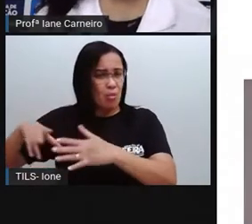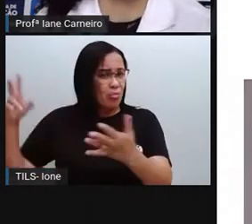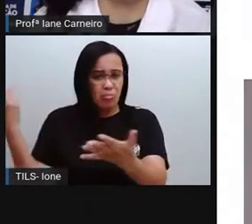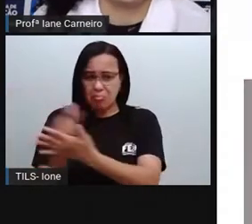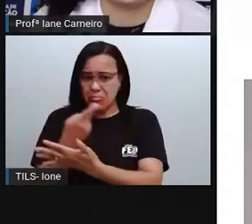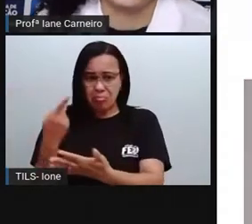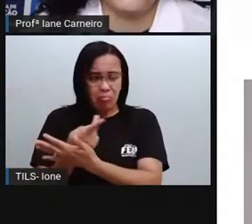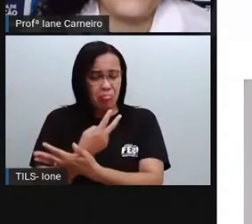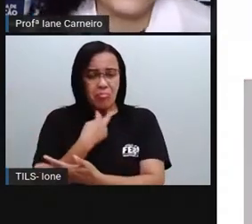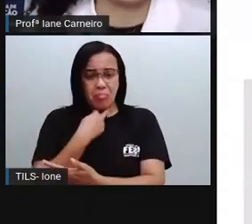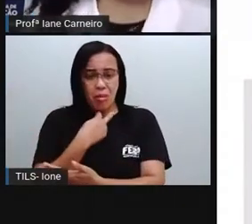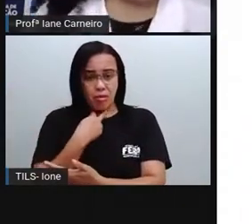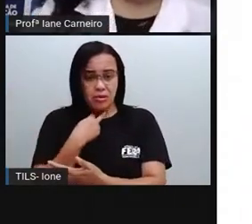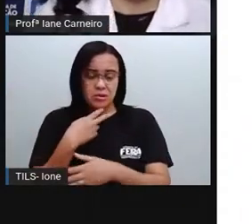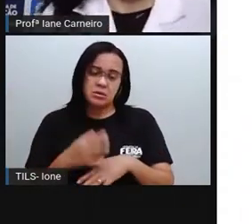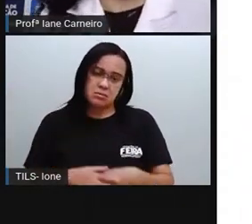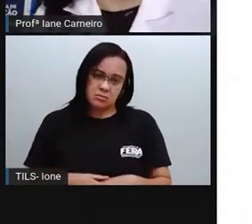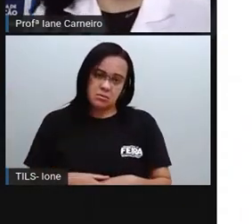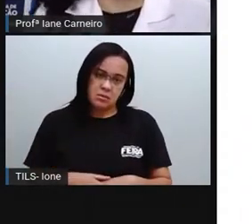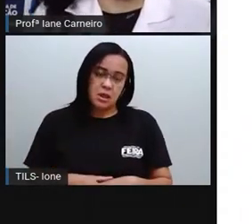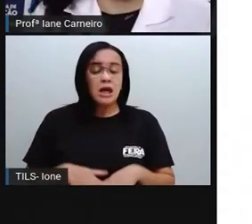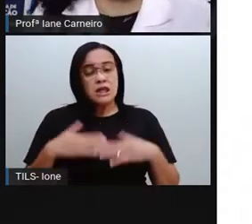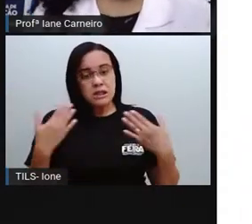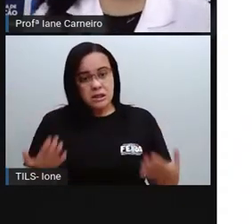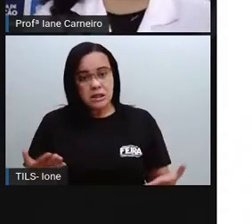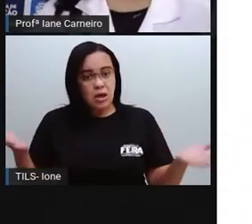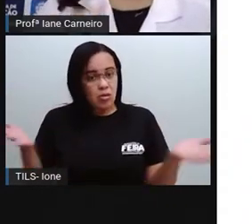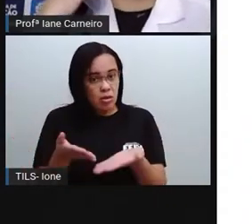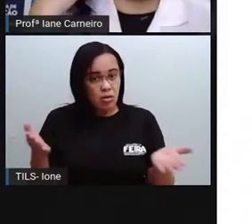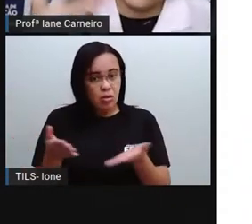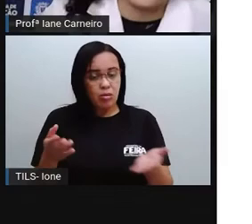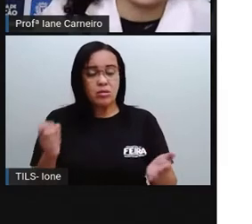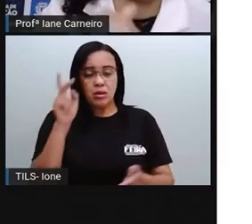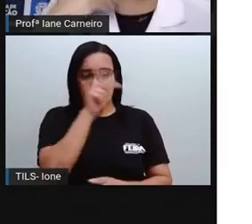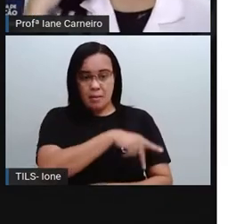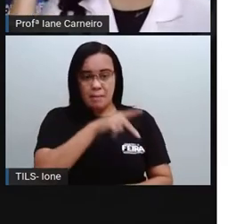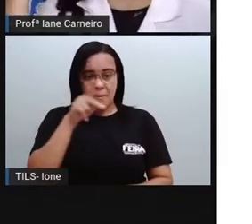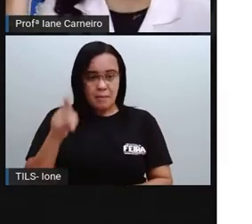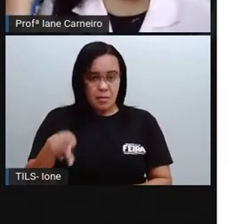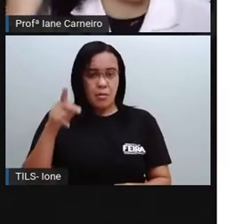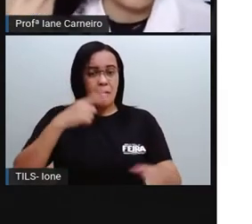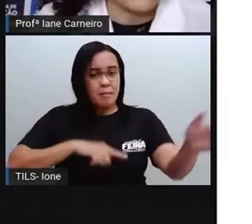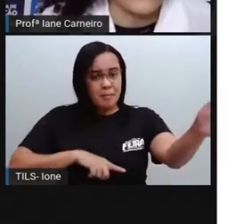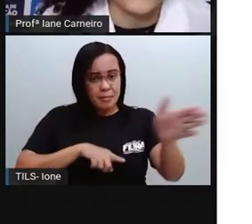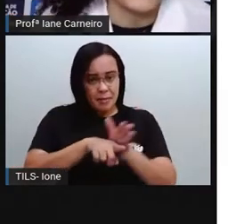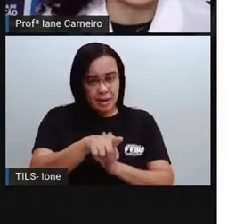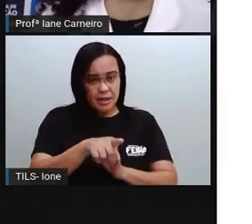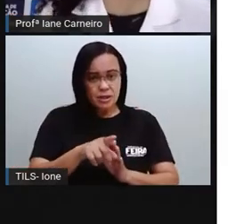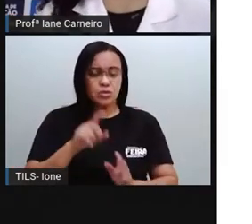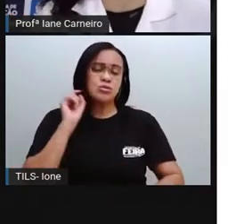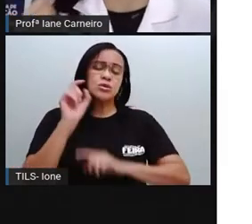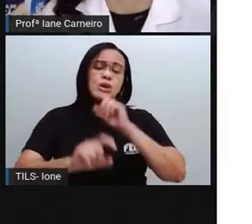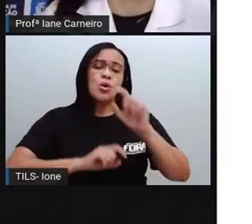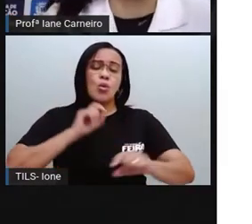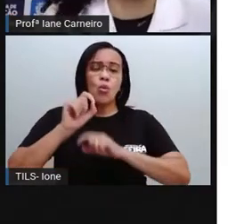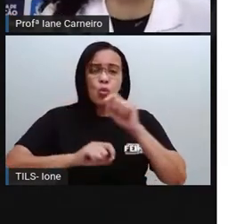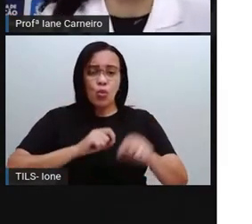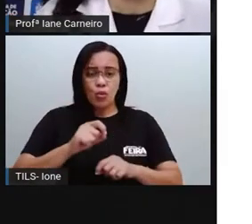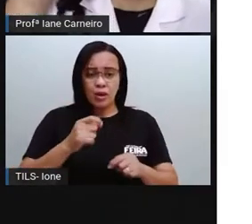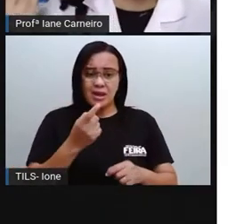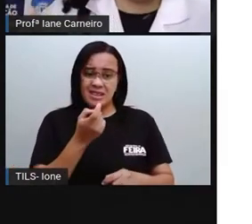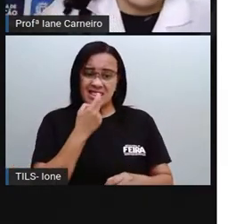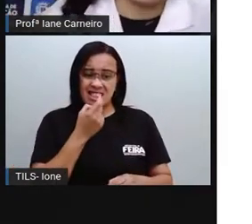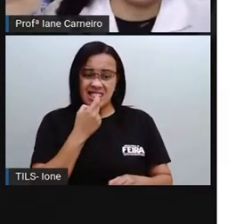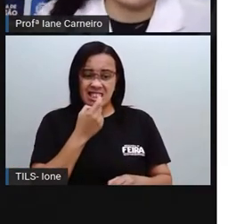E aí, uma pergunta que a Prof. quer saber de vocês, a gente está falando do plástico, dos riscos que o plástico oferece para a nossa saúde,